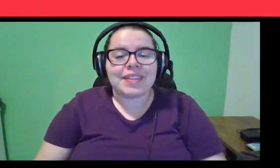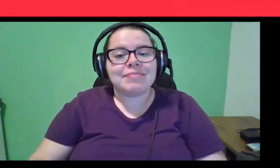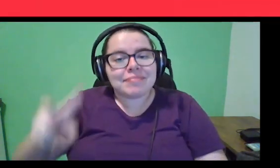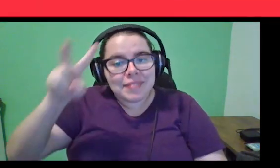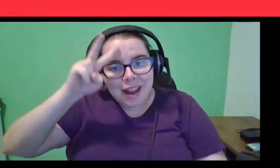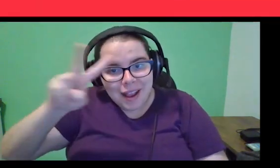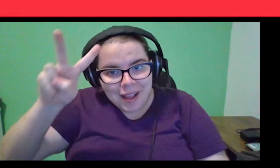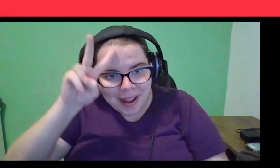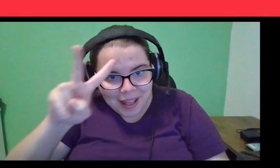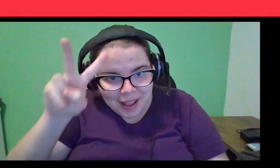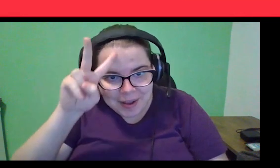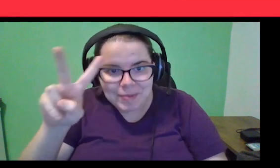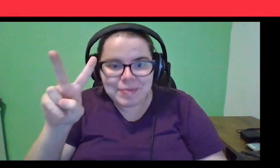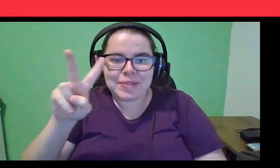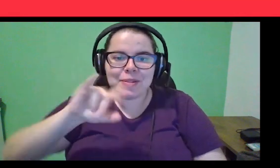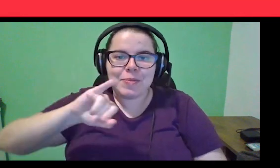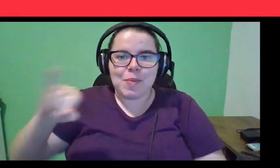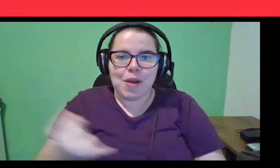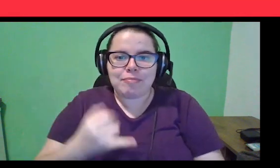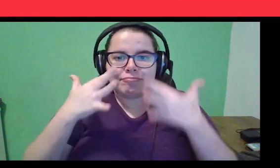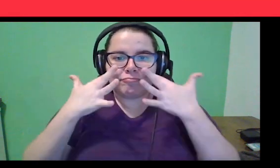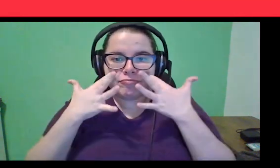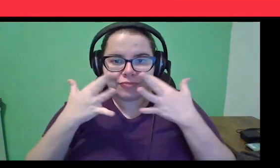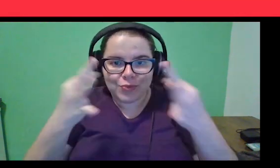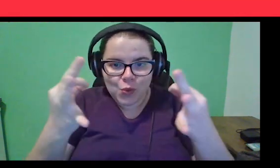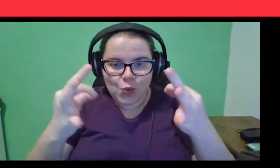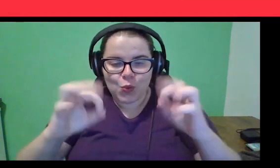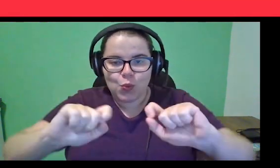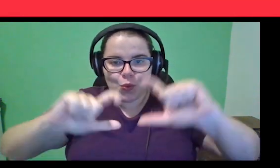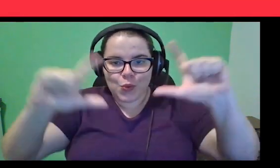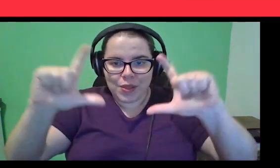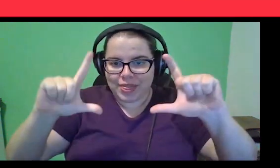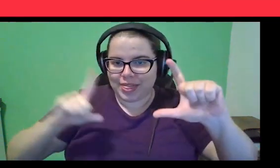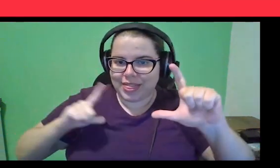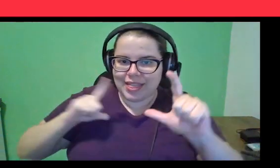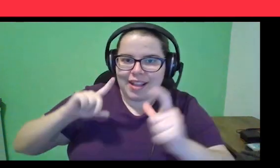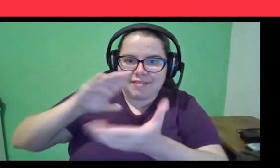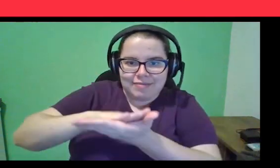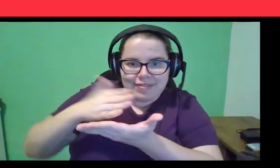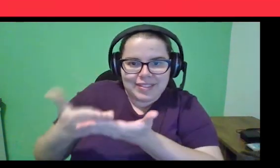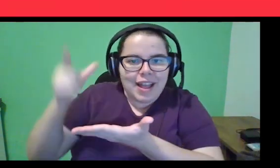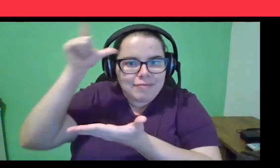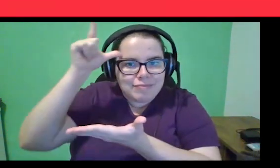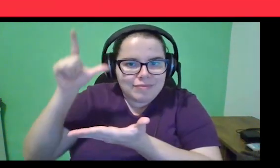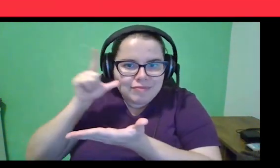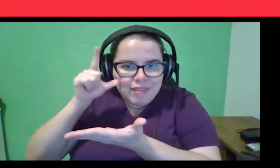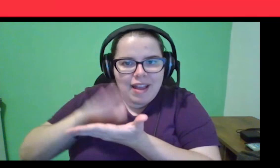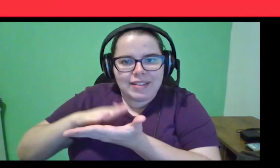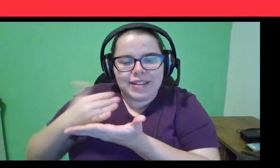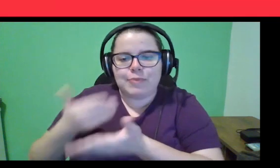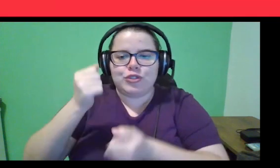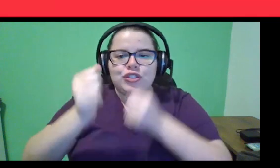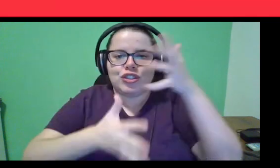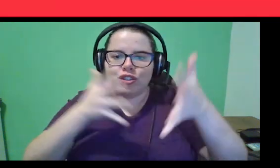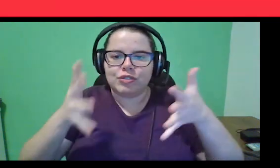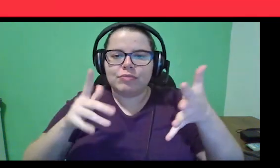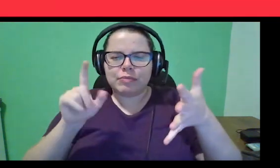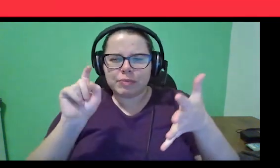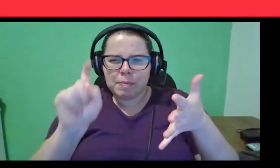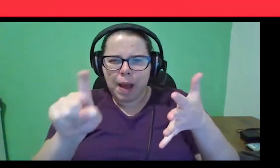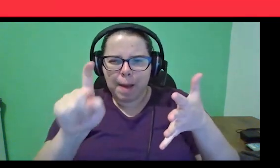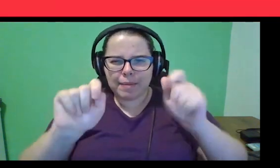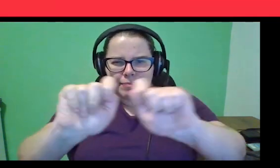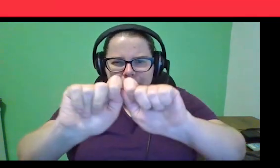Bom, então, chamando atenção rapidamente, aqui nós temos a Letícia, a nossa intérprete, a gente dando dois